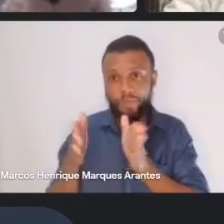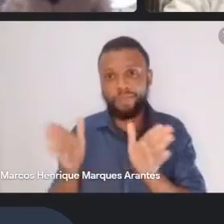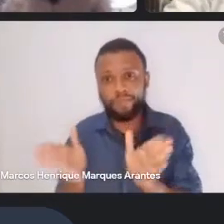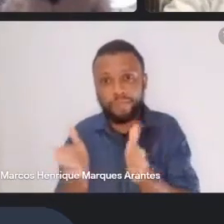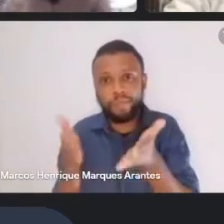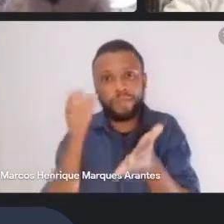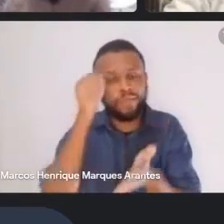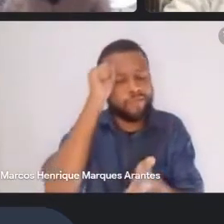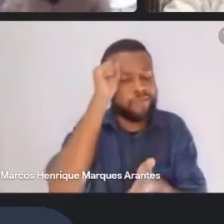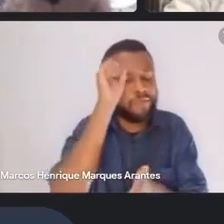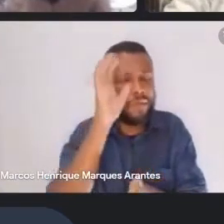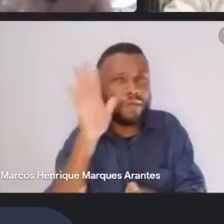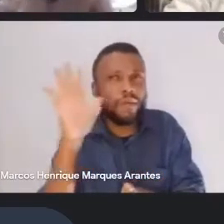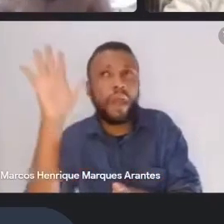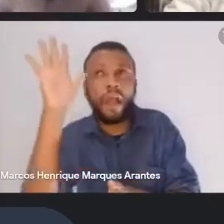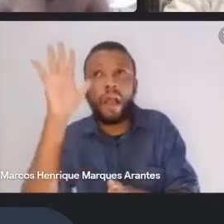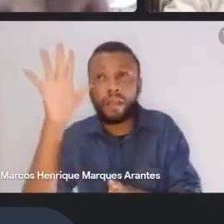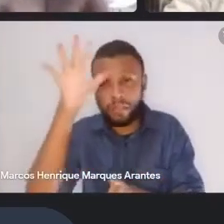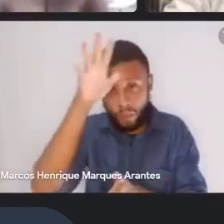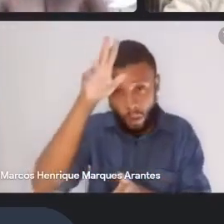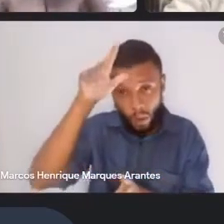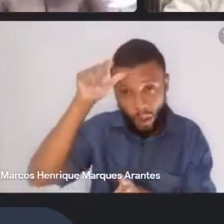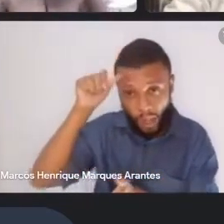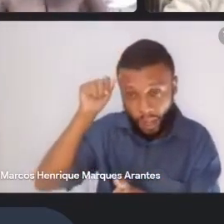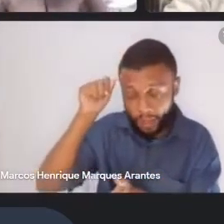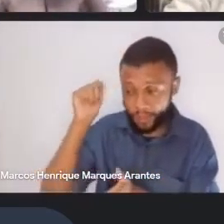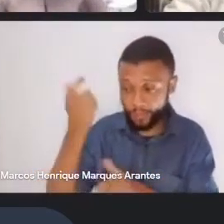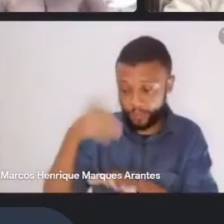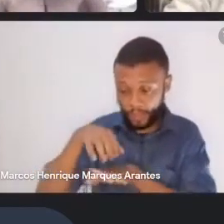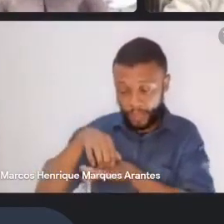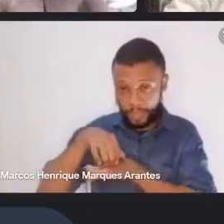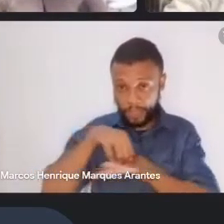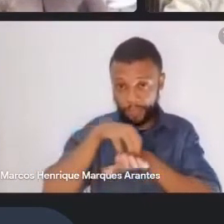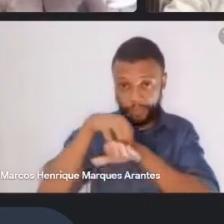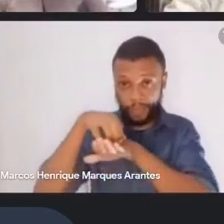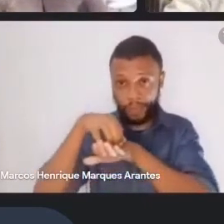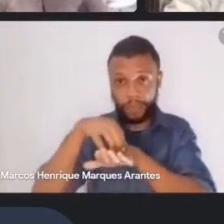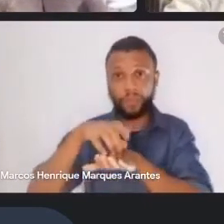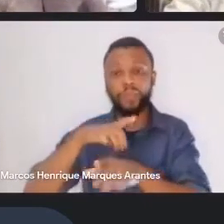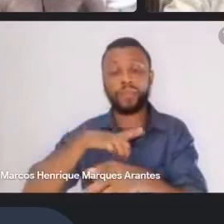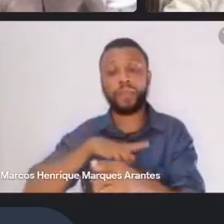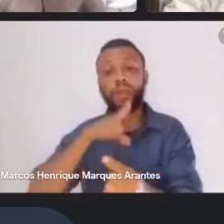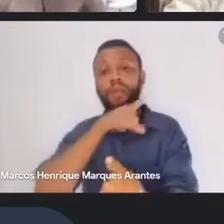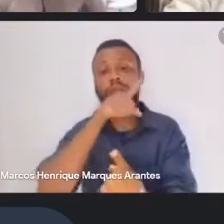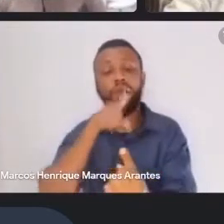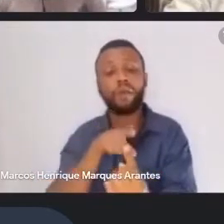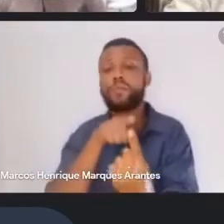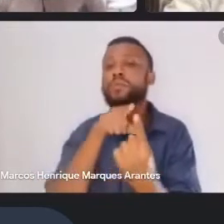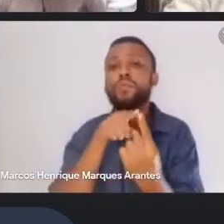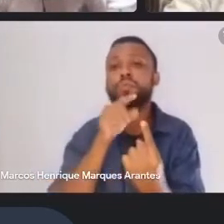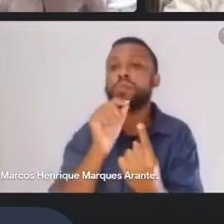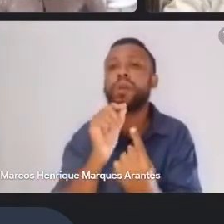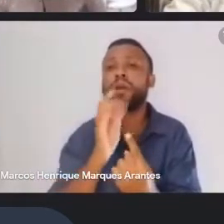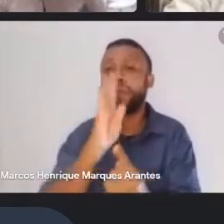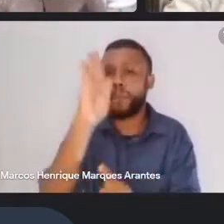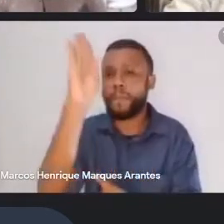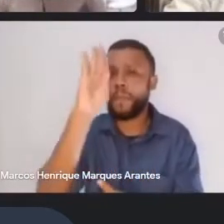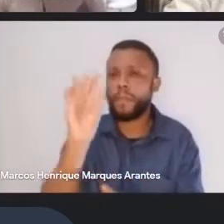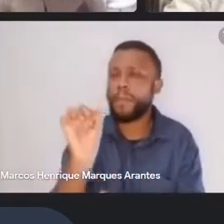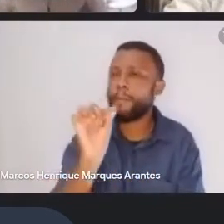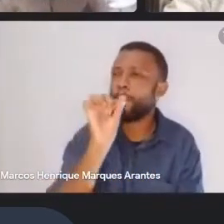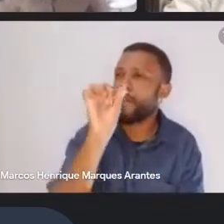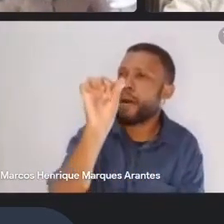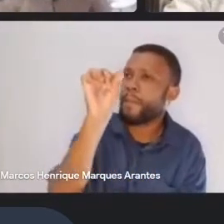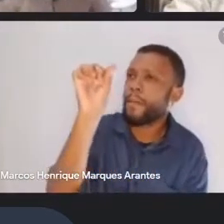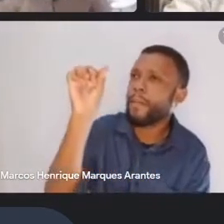viagem ao Acre, as caravanas têm essa intenção de avançar pelo Brasil, passar pelos lugares